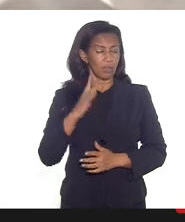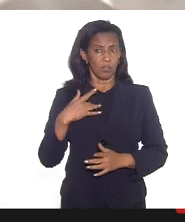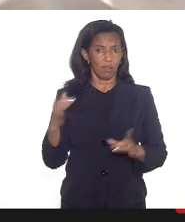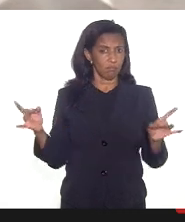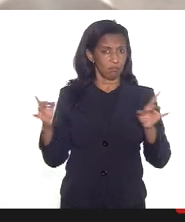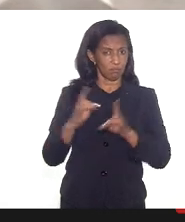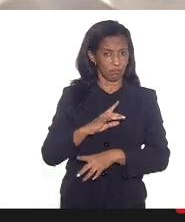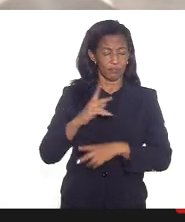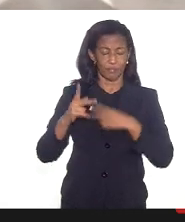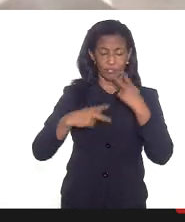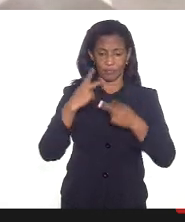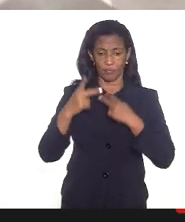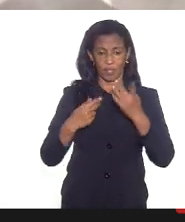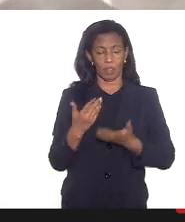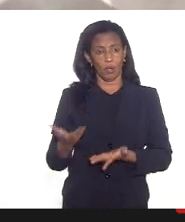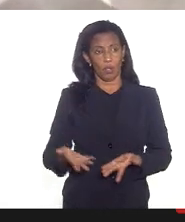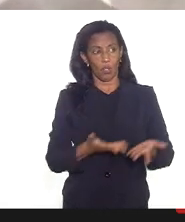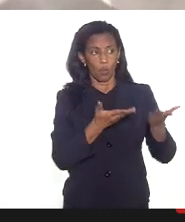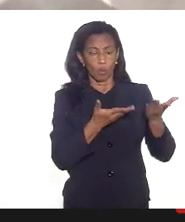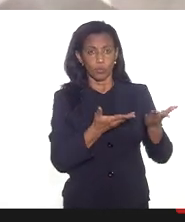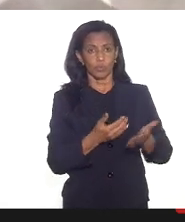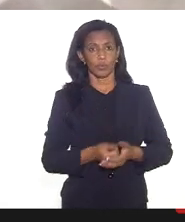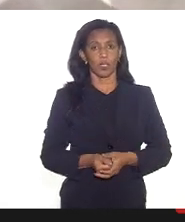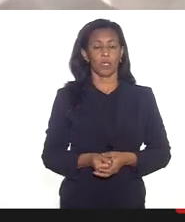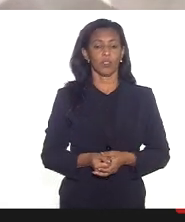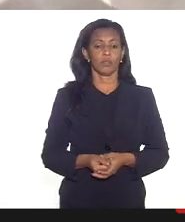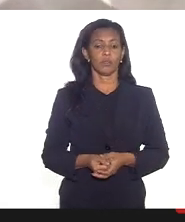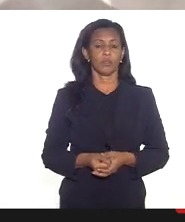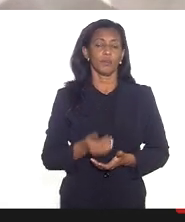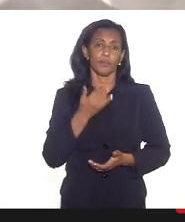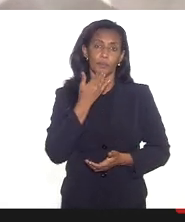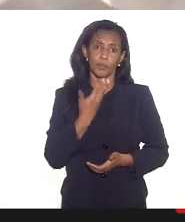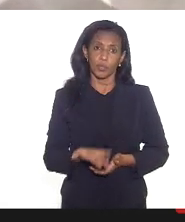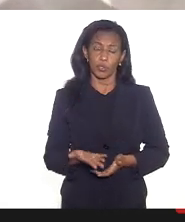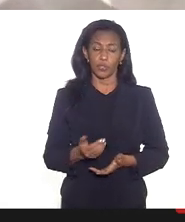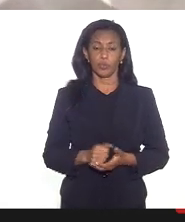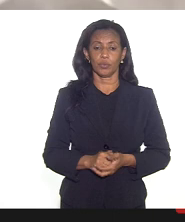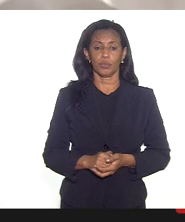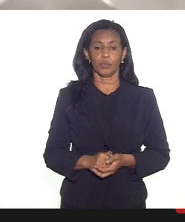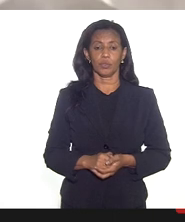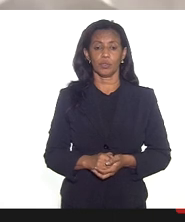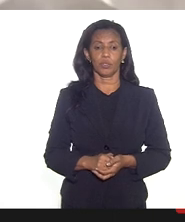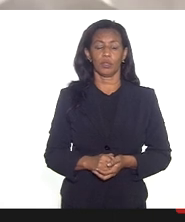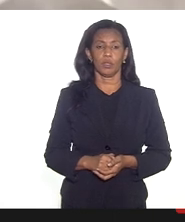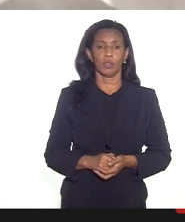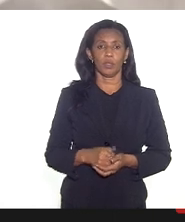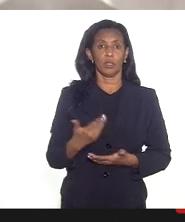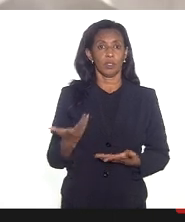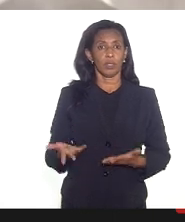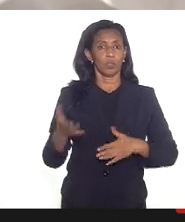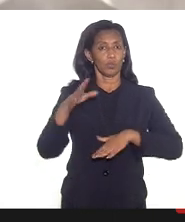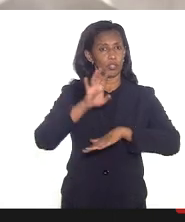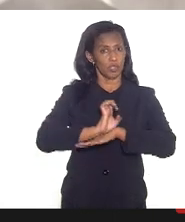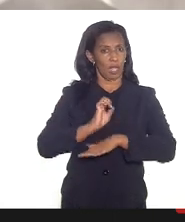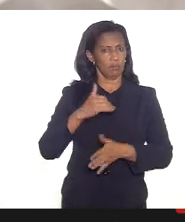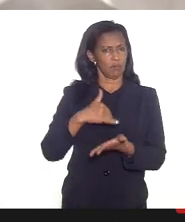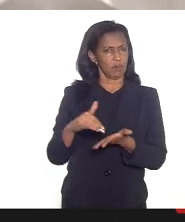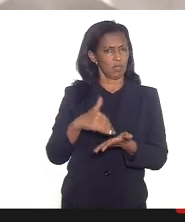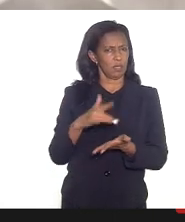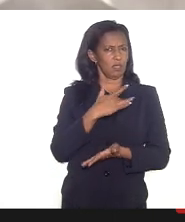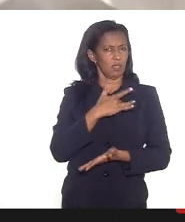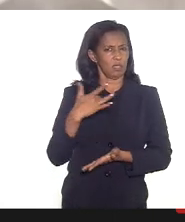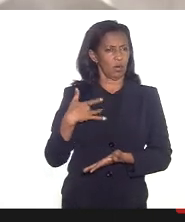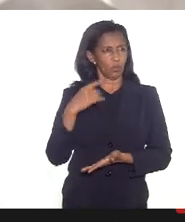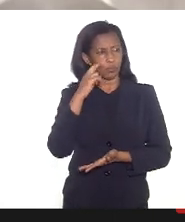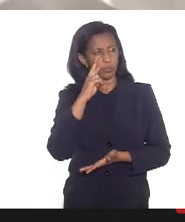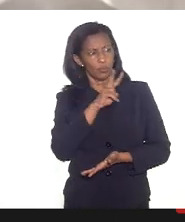fala já passando para os demais convidados e aí pedindo né que o Estado da Secretaria Estadual de Saúde